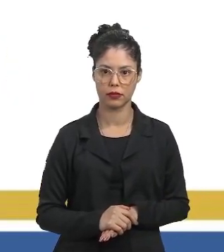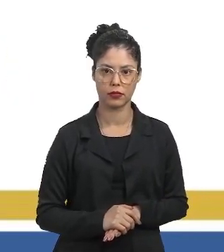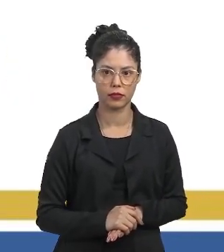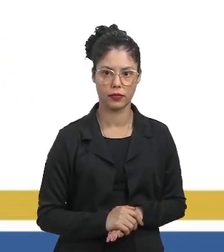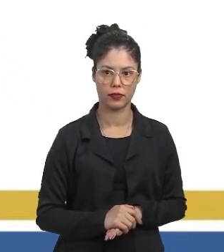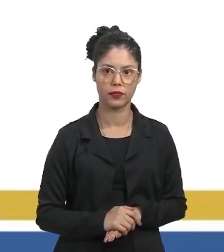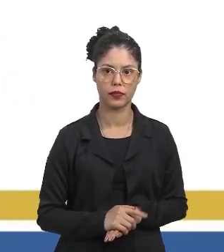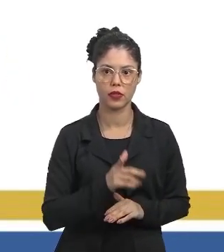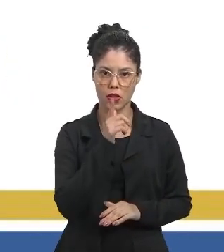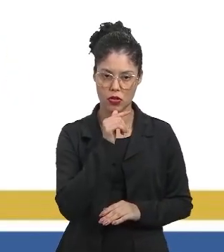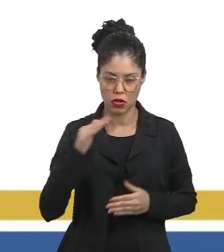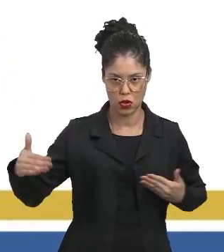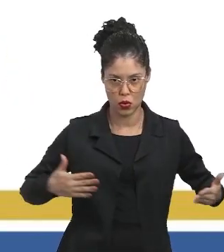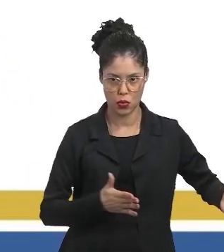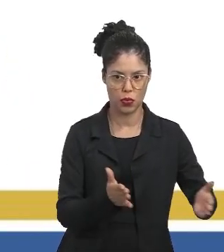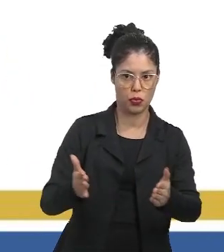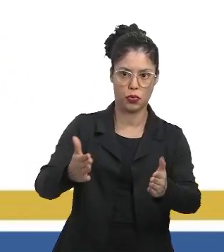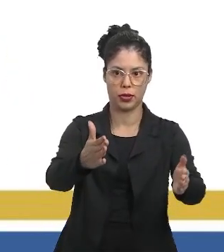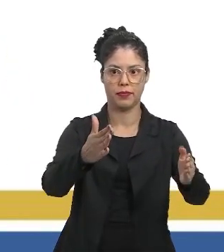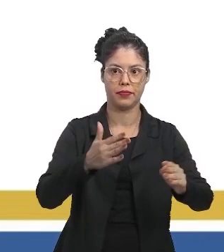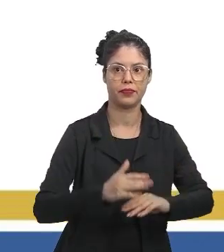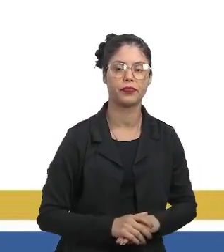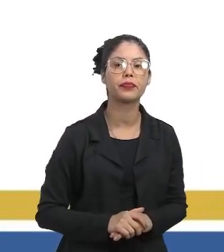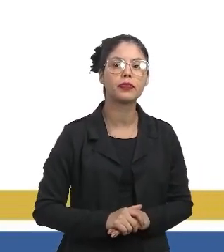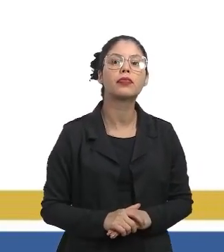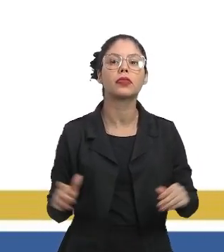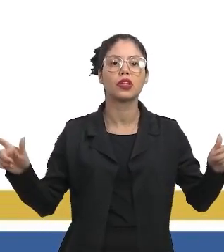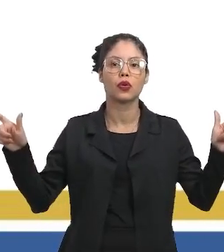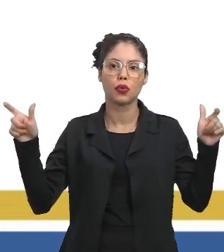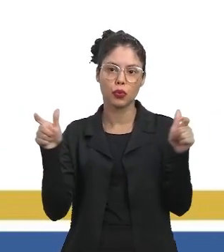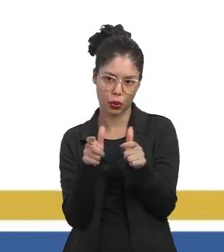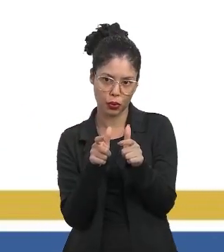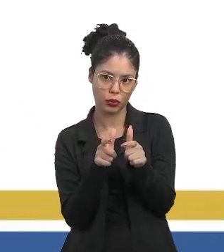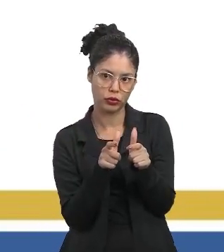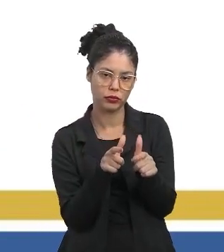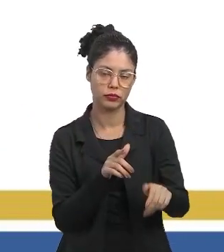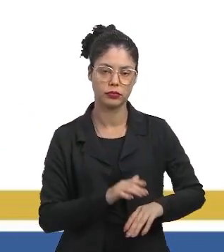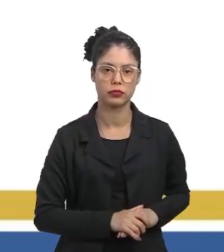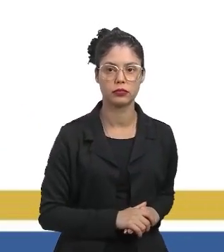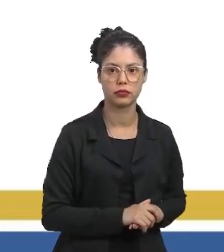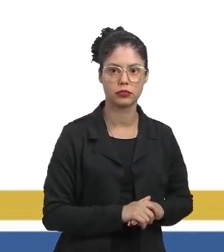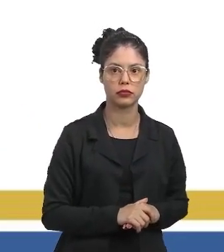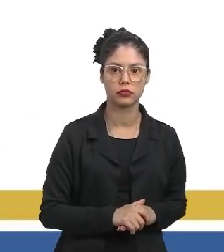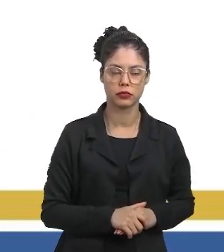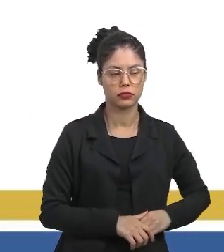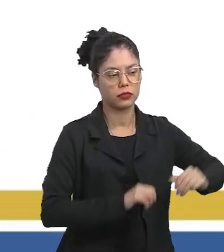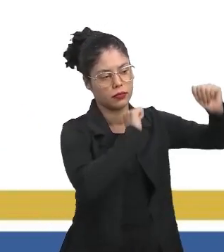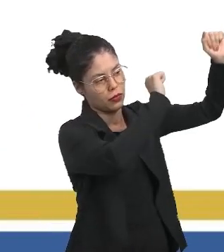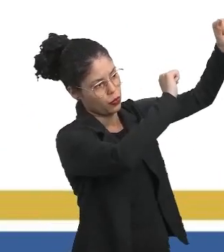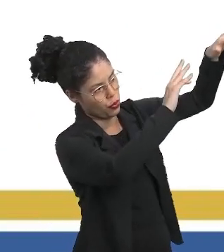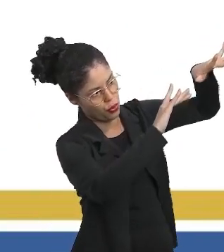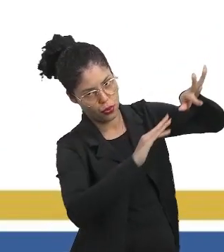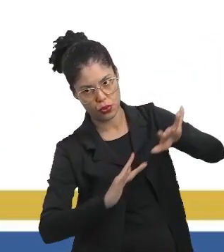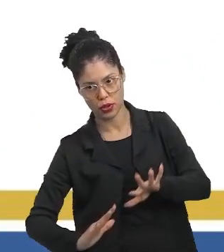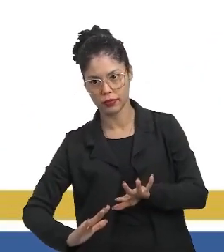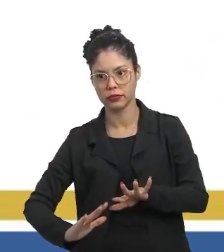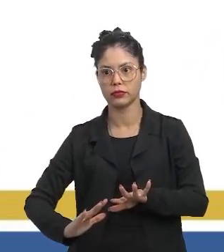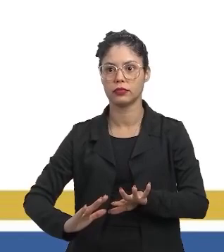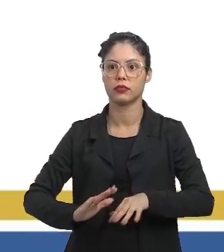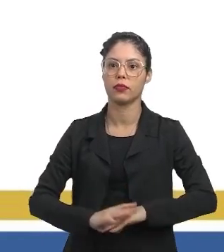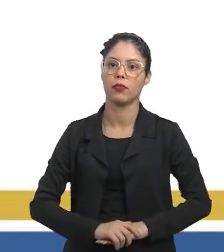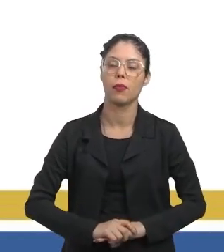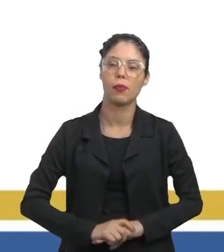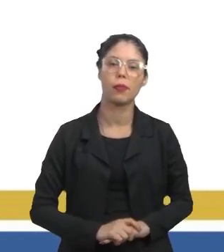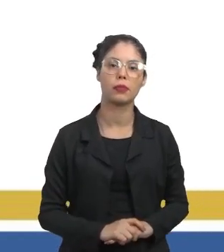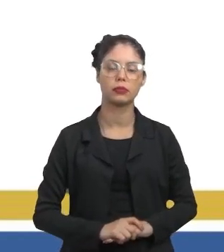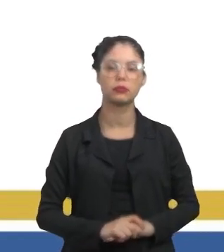o leito de um rio, diminuído por conta da lixiviação de todo